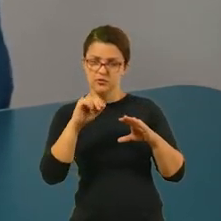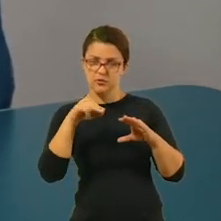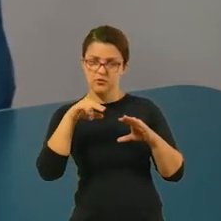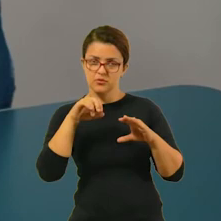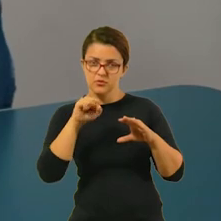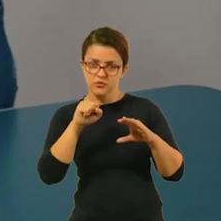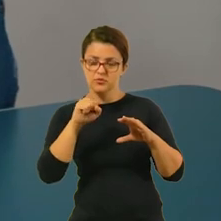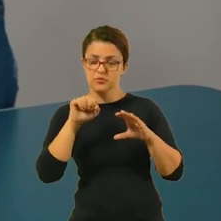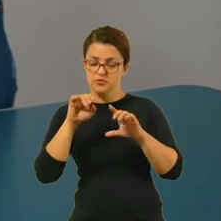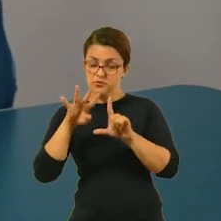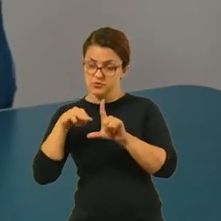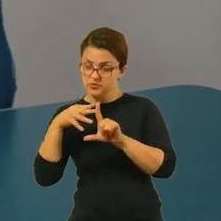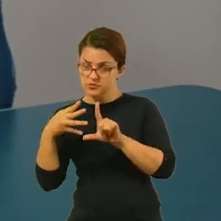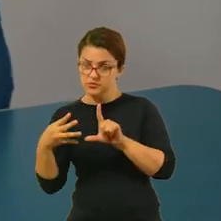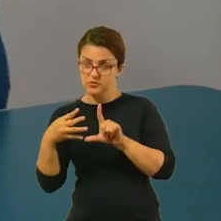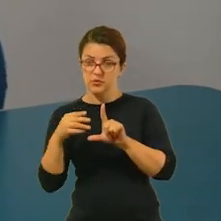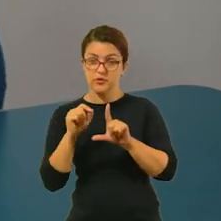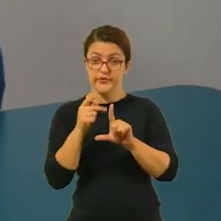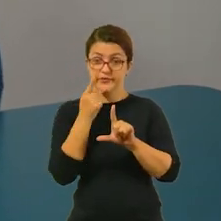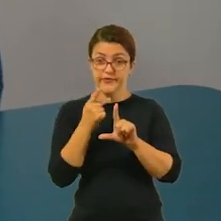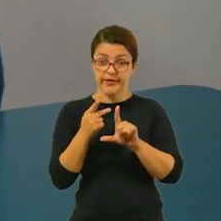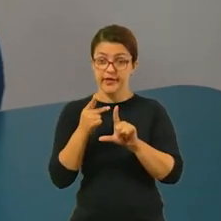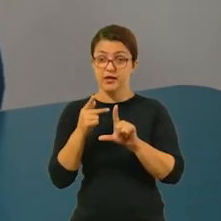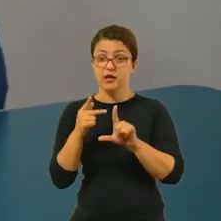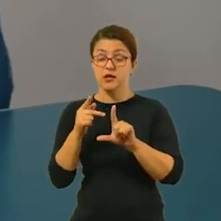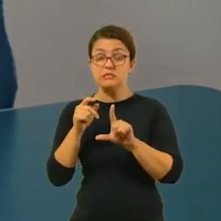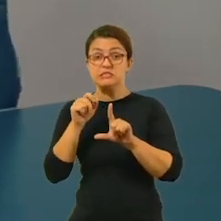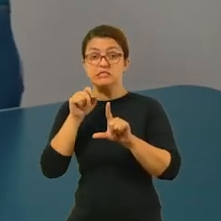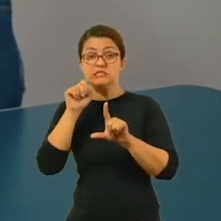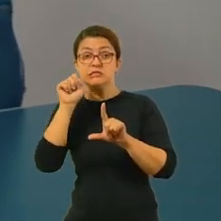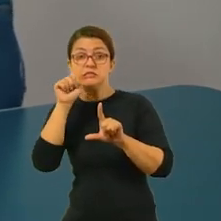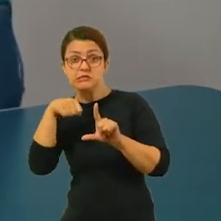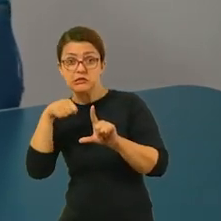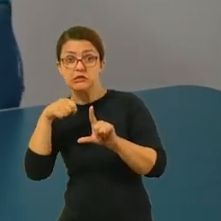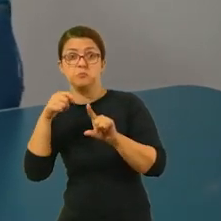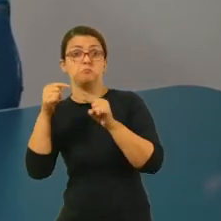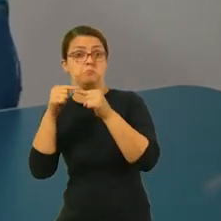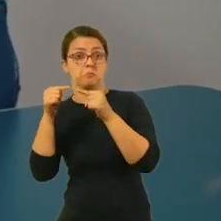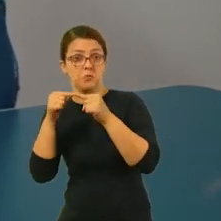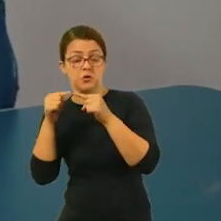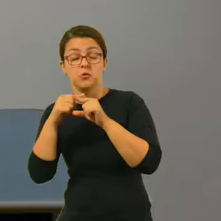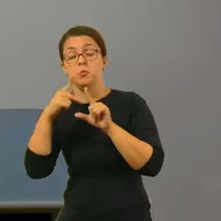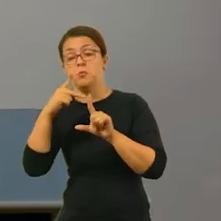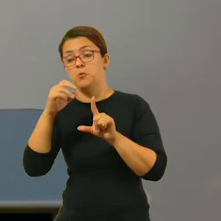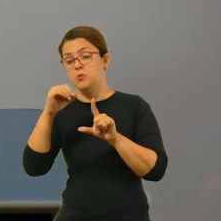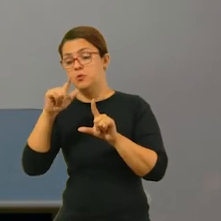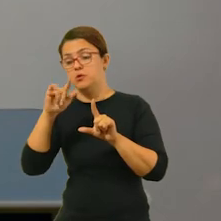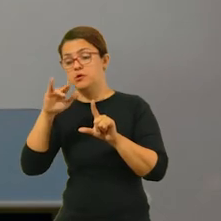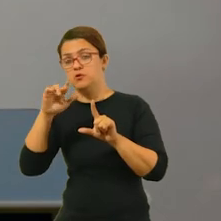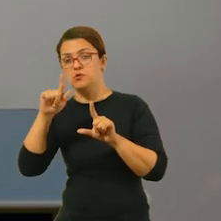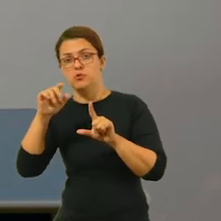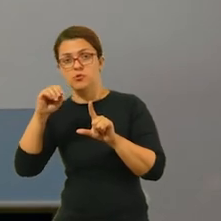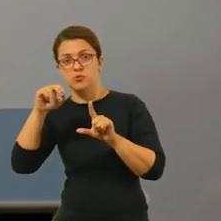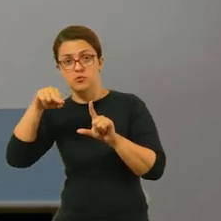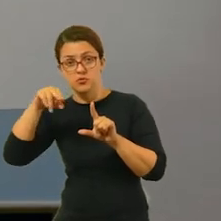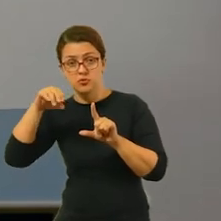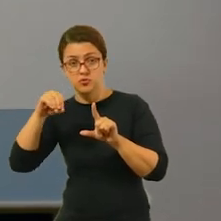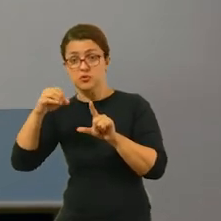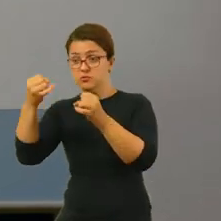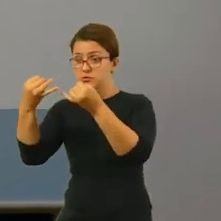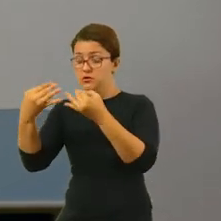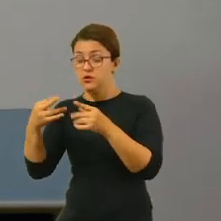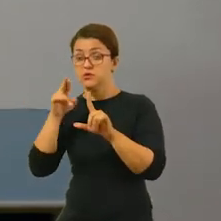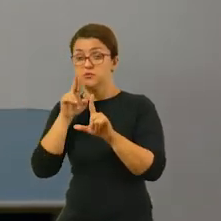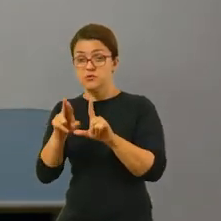irão preencher o quadro. Então, vocês vão dizer se é um polígono e vão justificar a sua resposta. Então, nós vamos